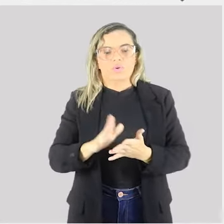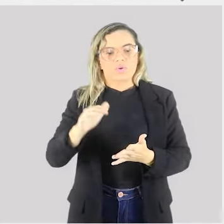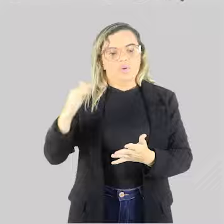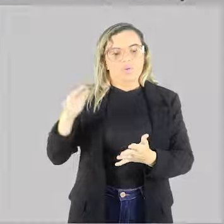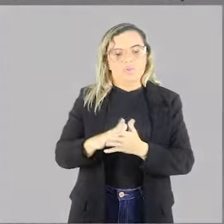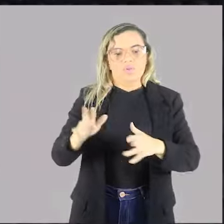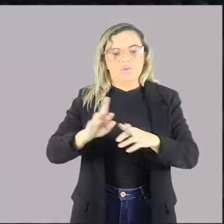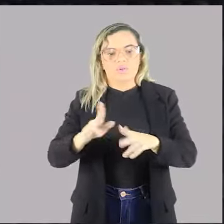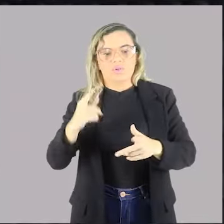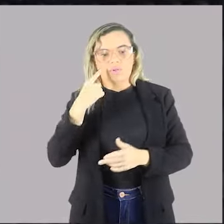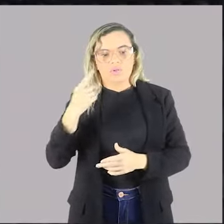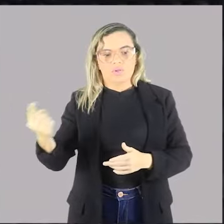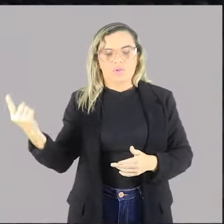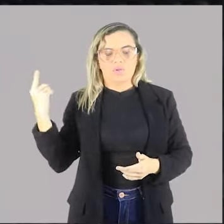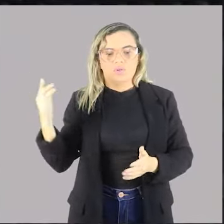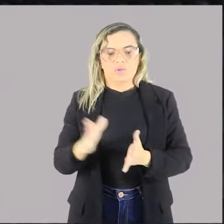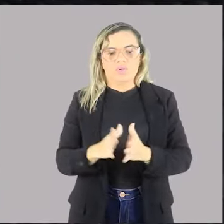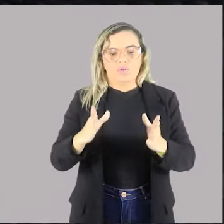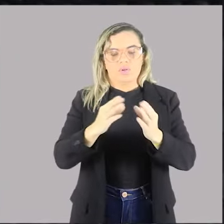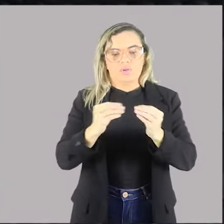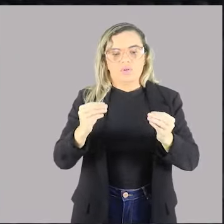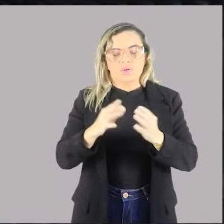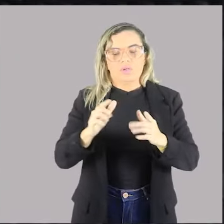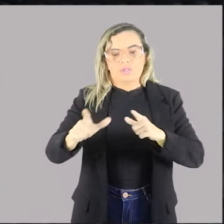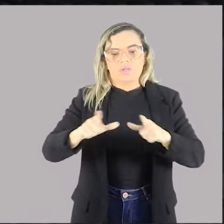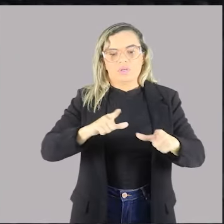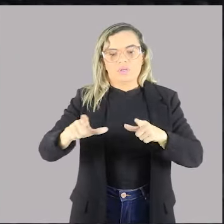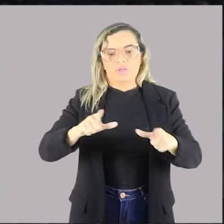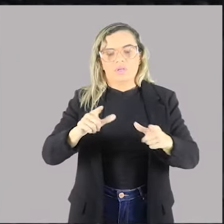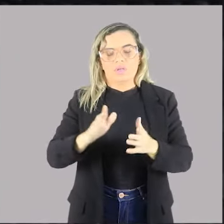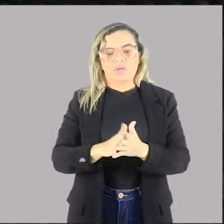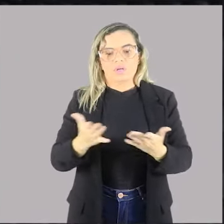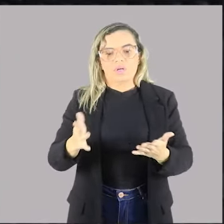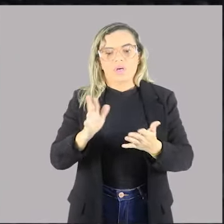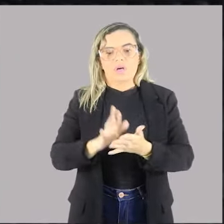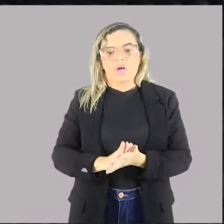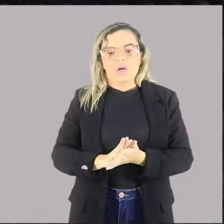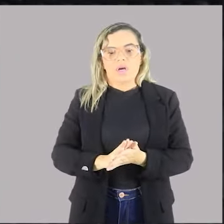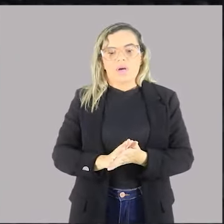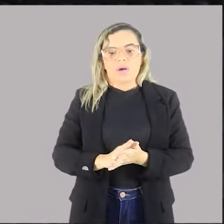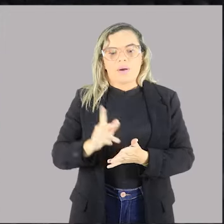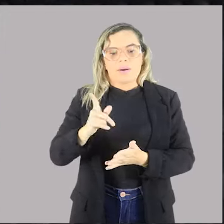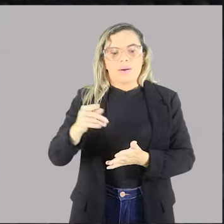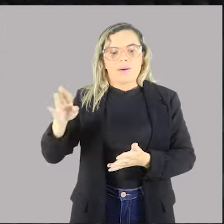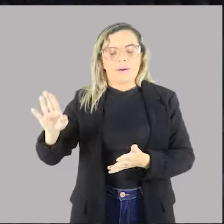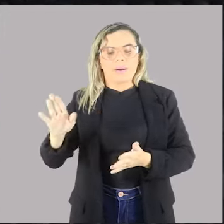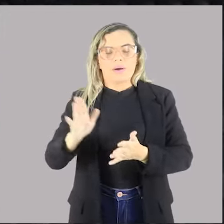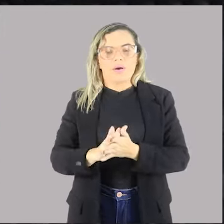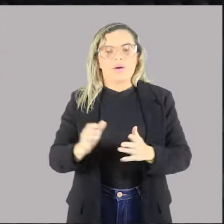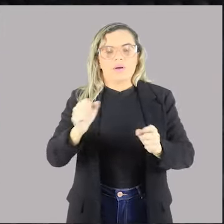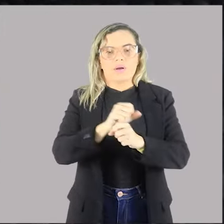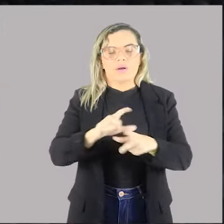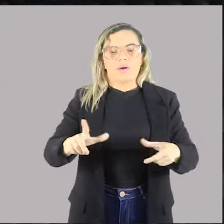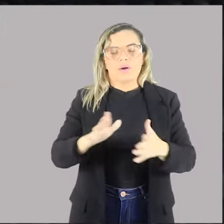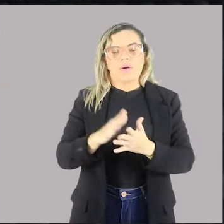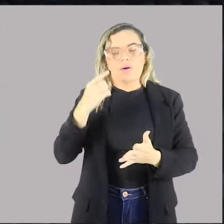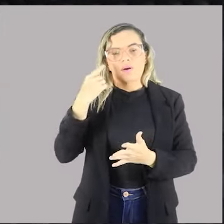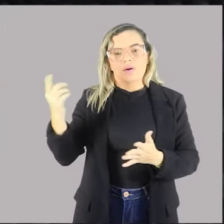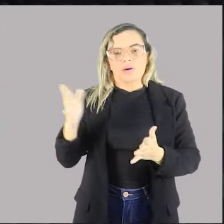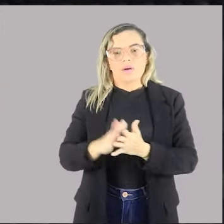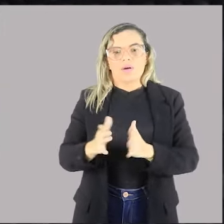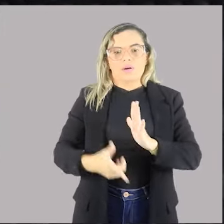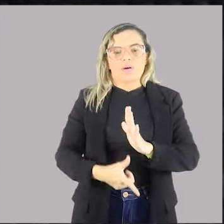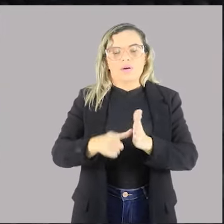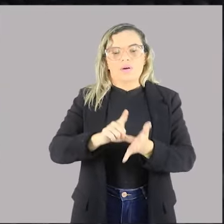extinção de funções ou cargos públicos quando vagos. Anteriormente, nós trabalhamos a possibilidade da extinção de